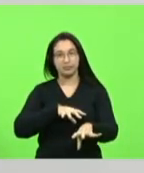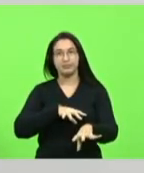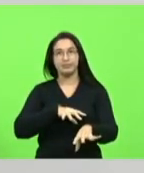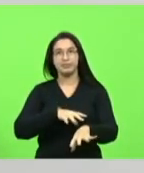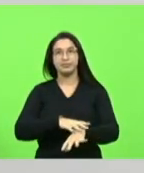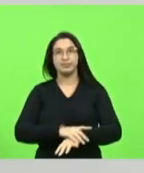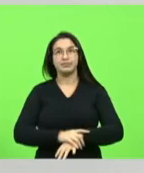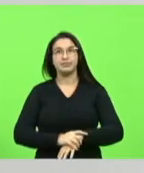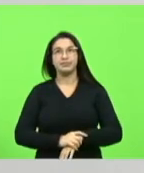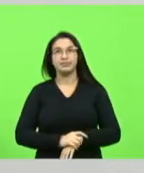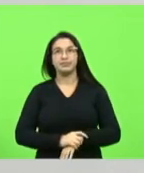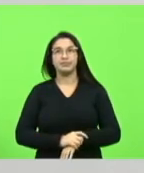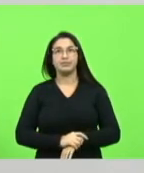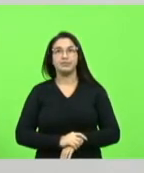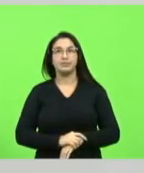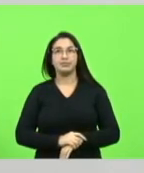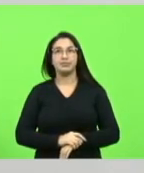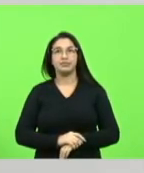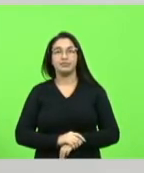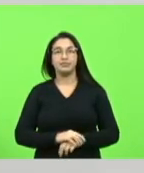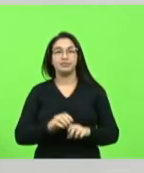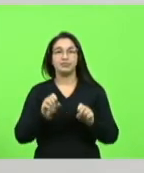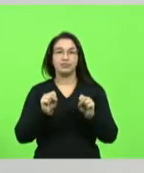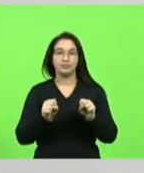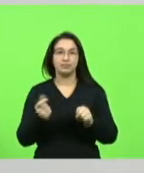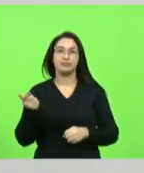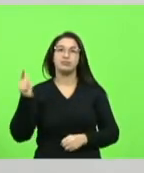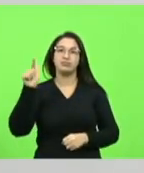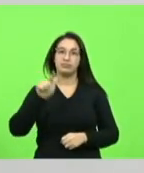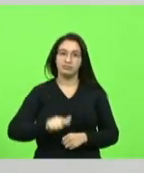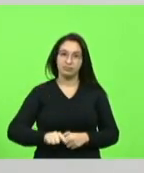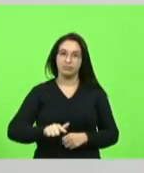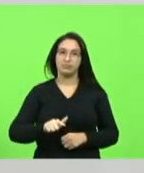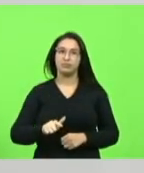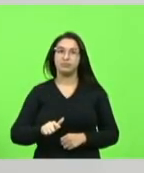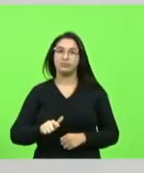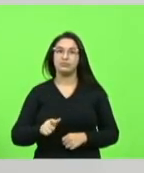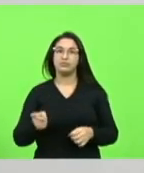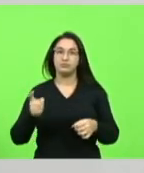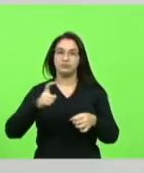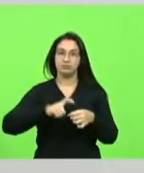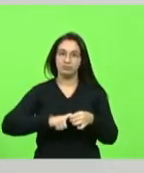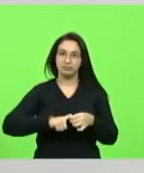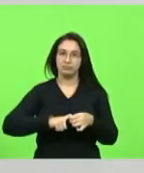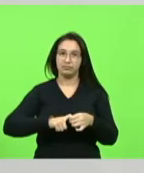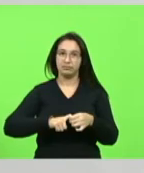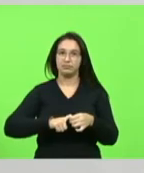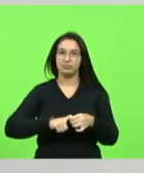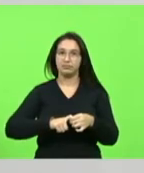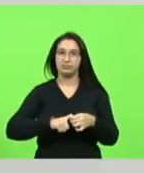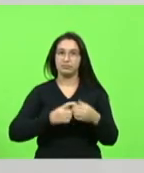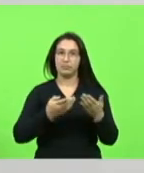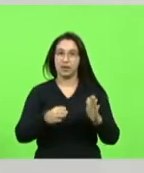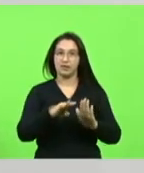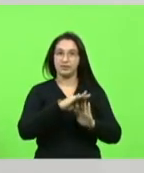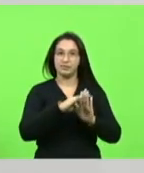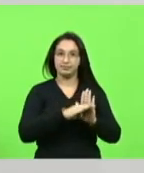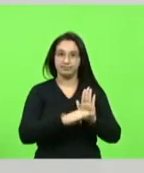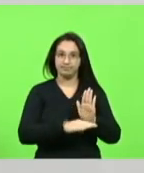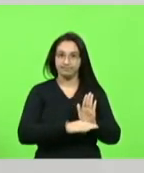coloquem novamente essa disciplina nos bancos escolares